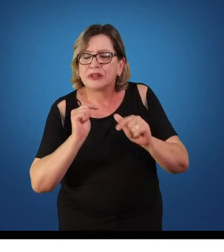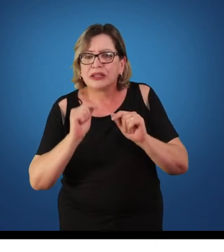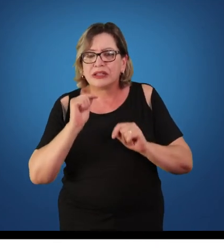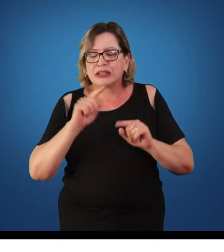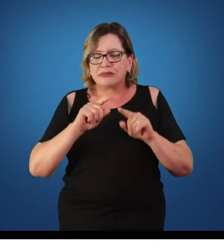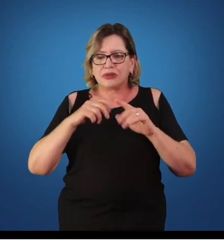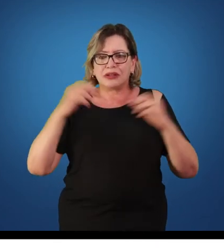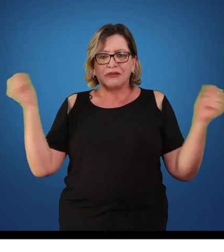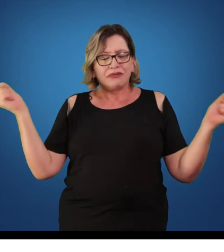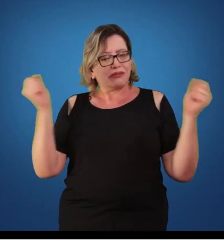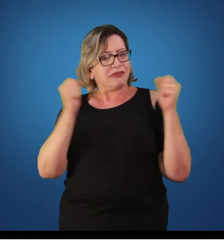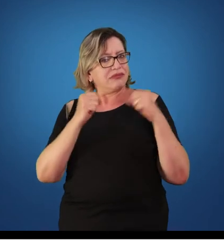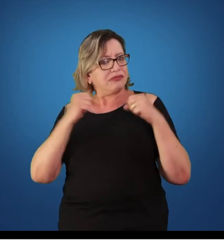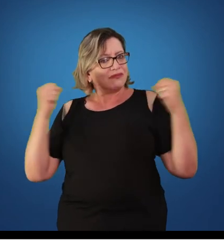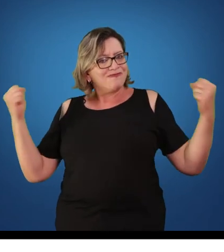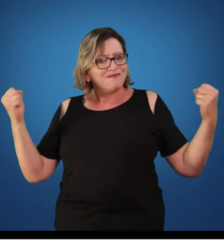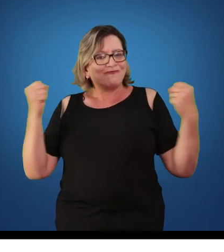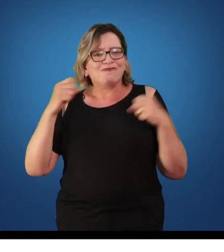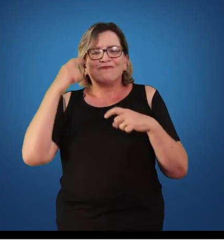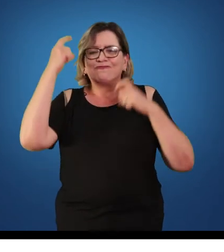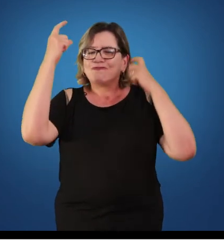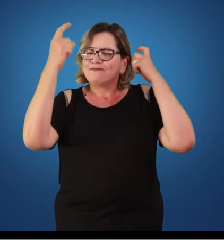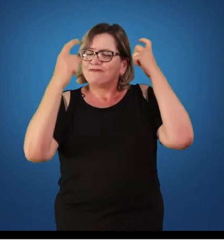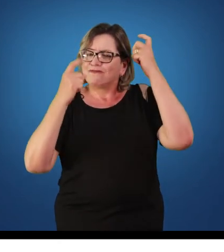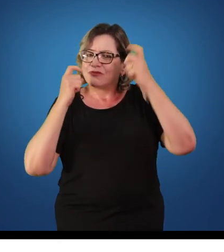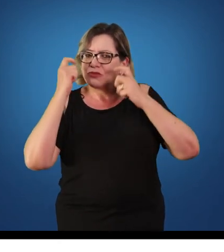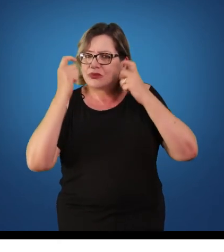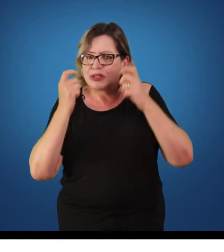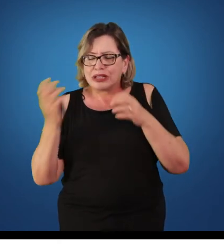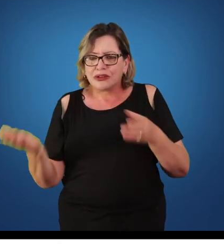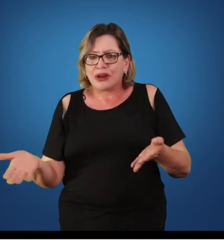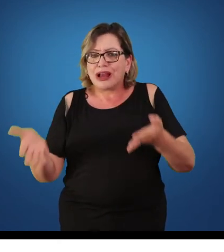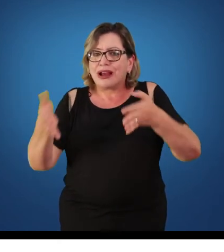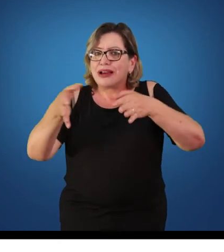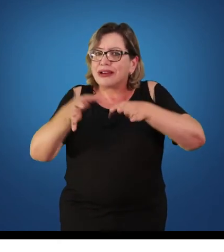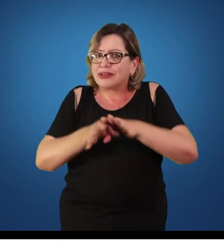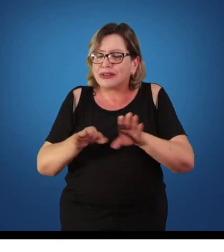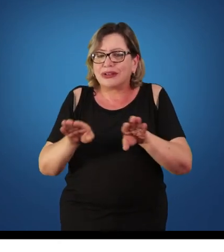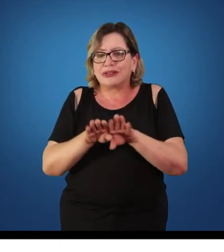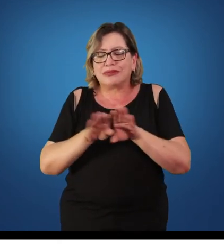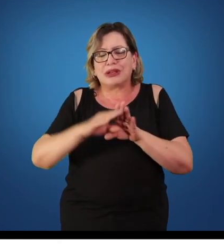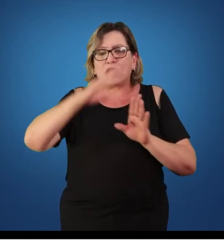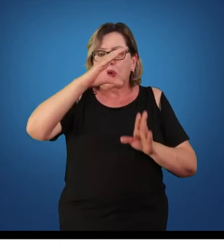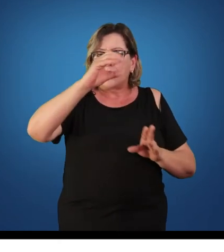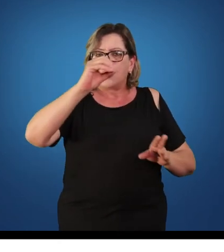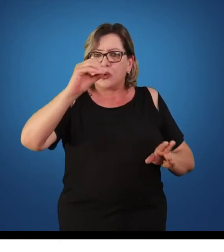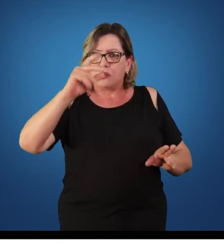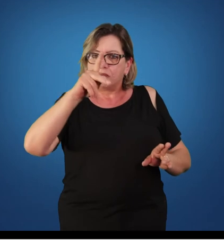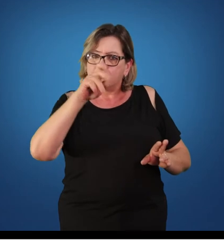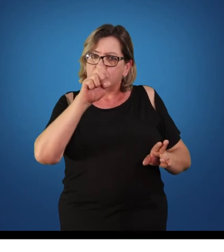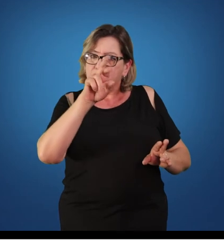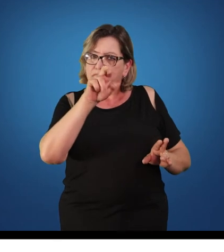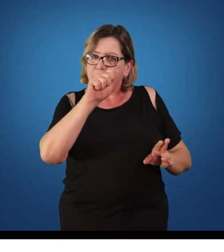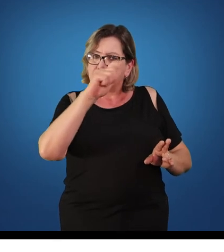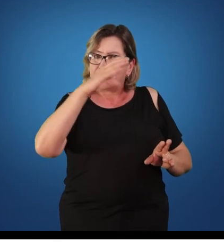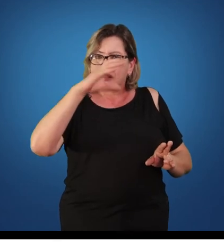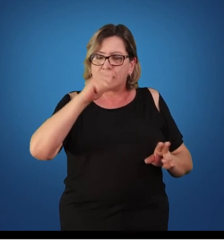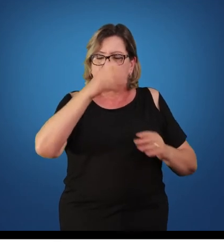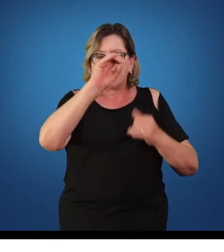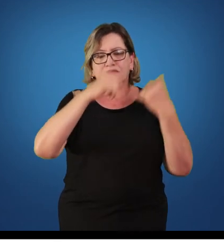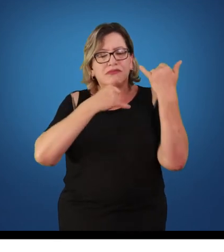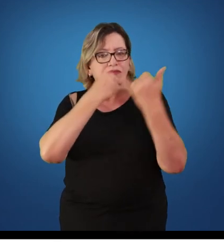preocupar com questões relacionadas à inclusão, à cooperação, ao lazer e à